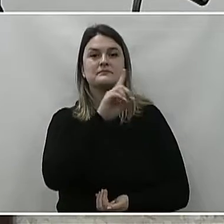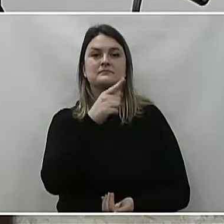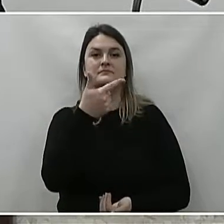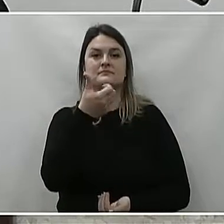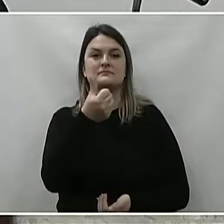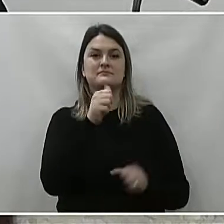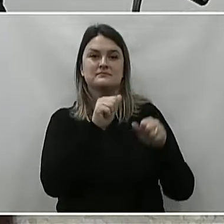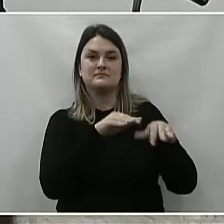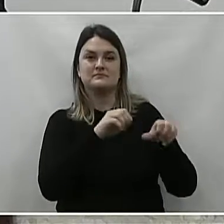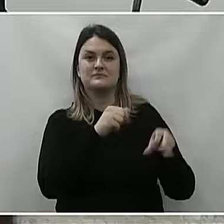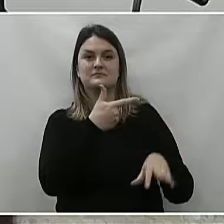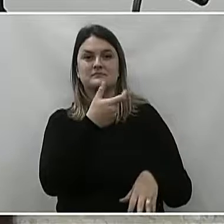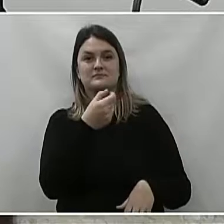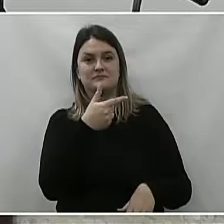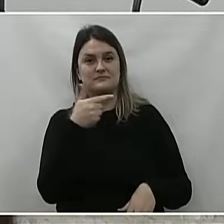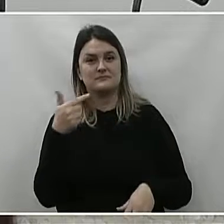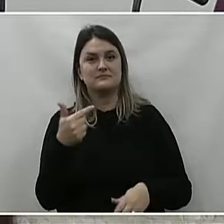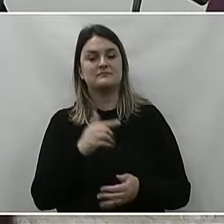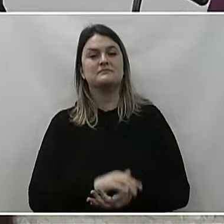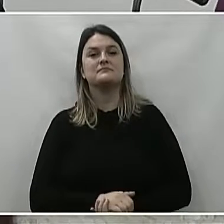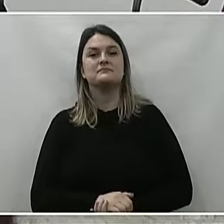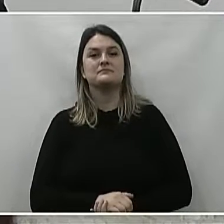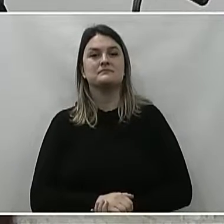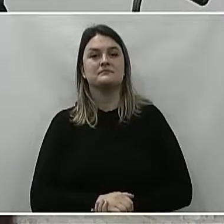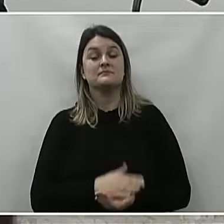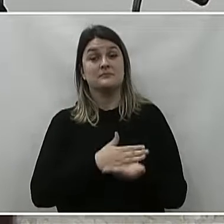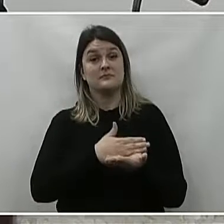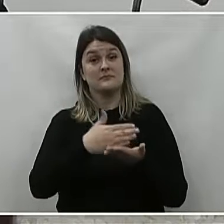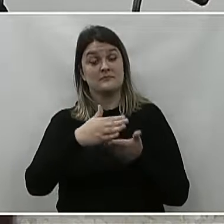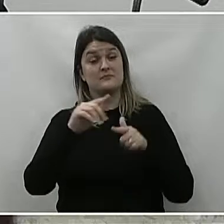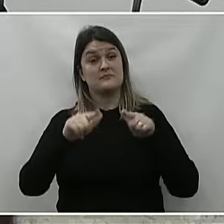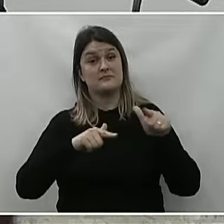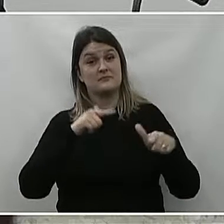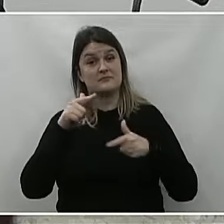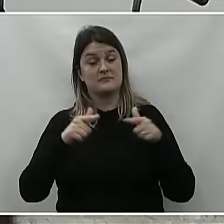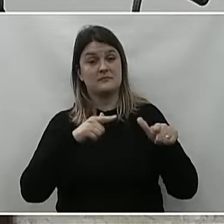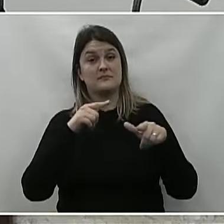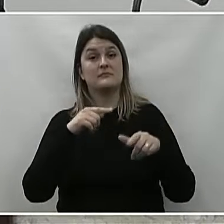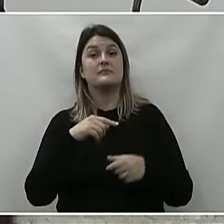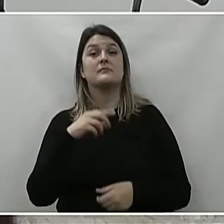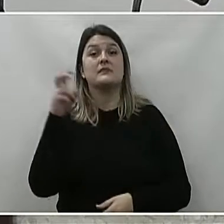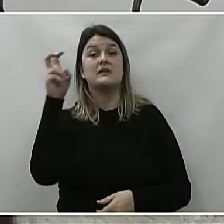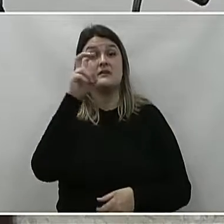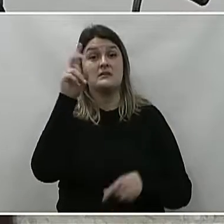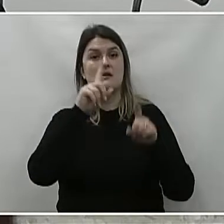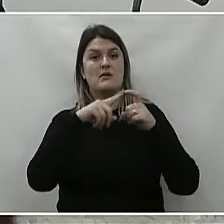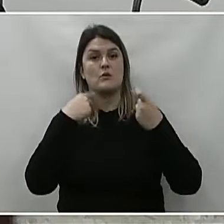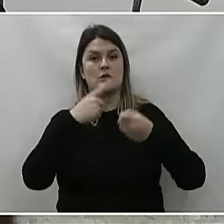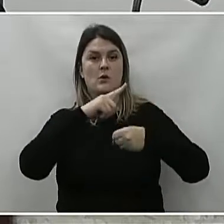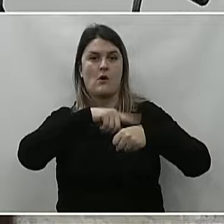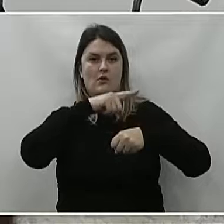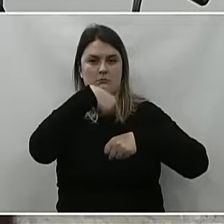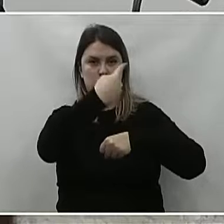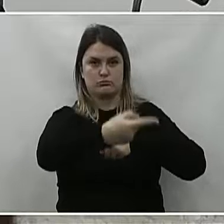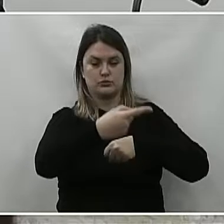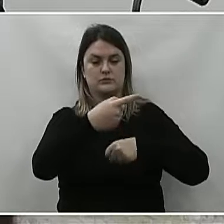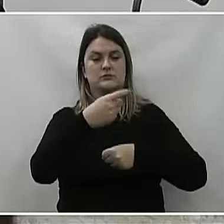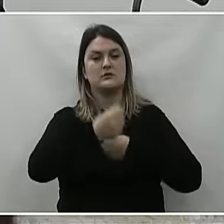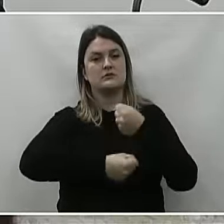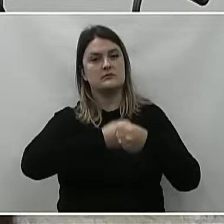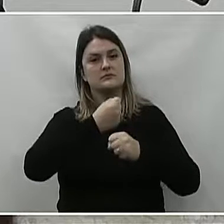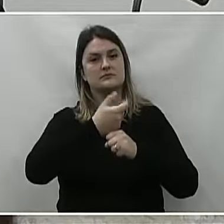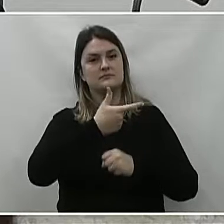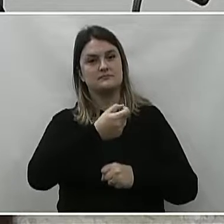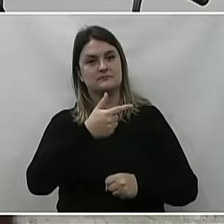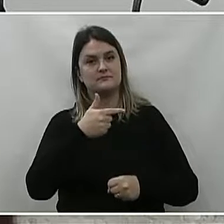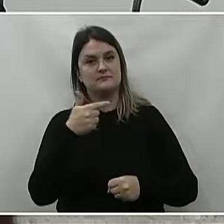dia 26 de setembro de 2022. Declaro abertos os trabalhos da 5ª Reunião Extraordinária do Exercício